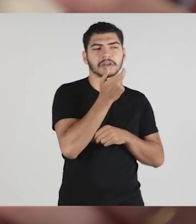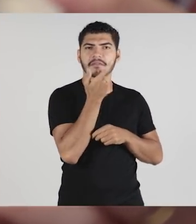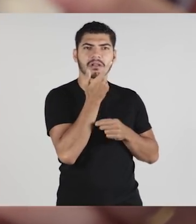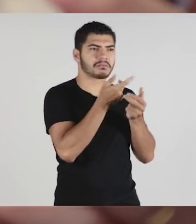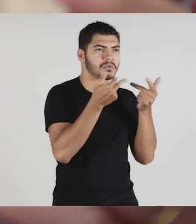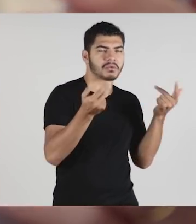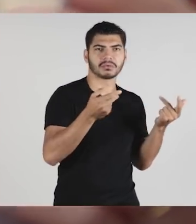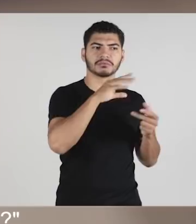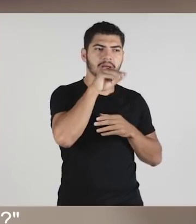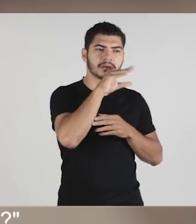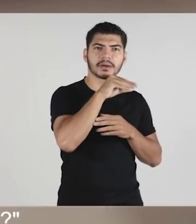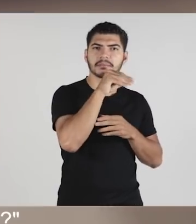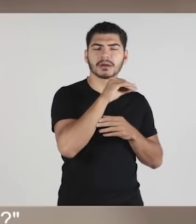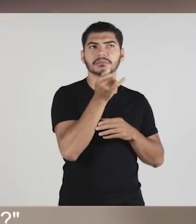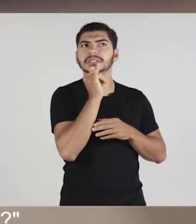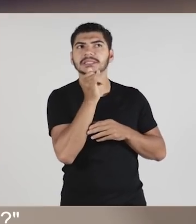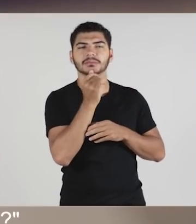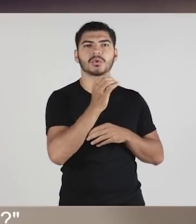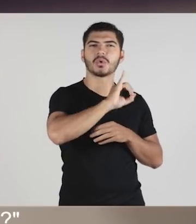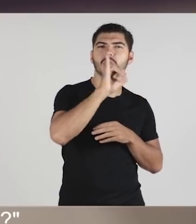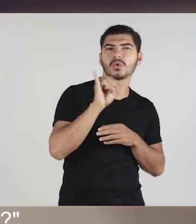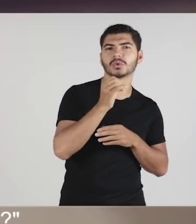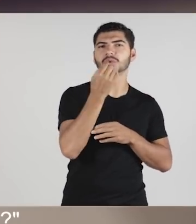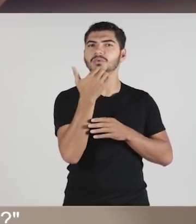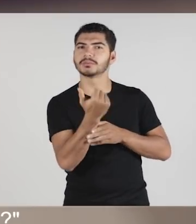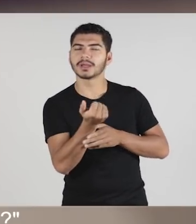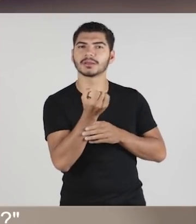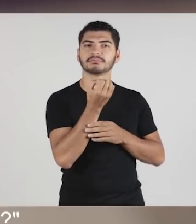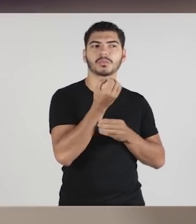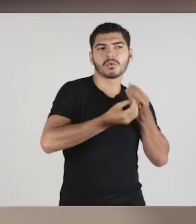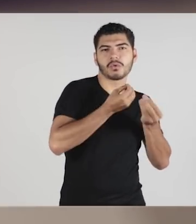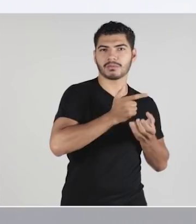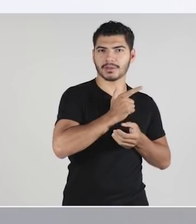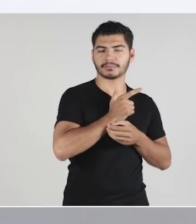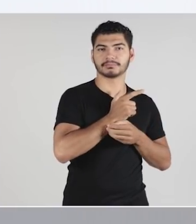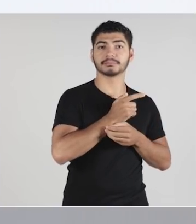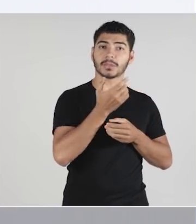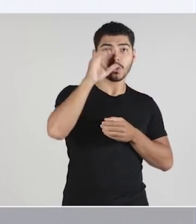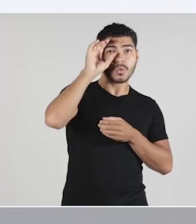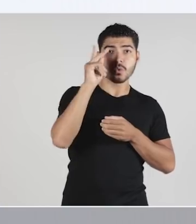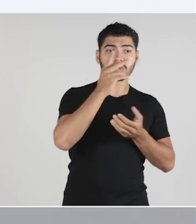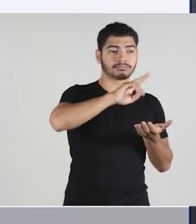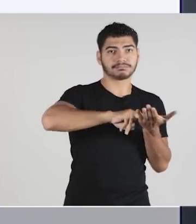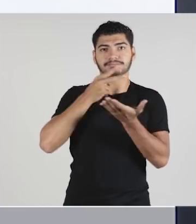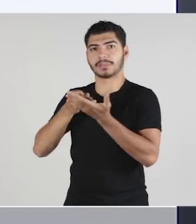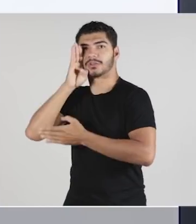áudio. Olá, bom dia. E você fala algo, por exemplo, oi, tudo bem? Bom dia, como vai? E o Hugo faz essa tradução